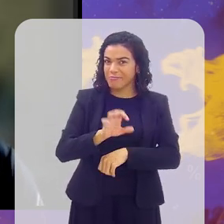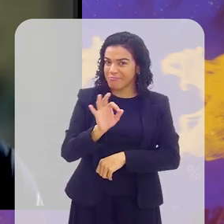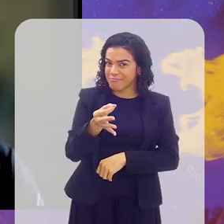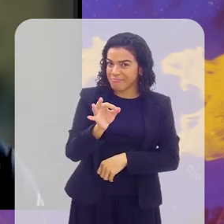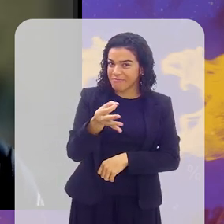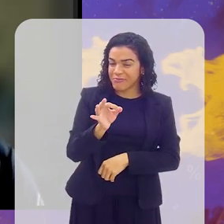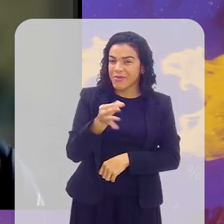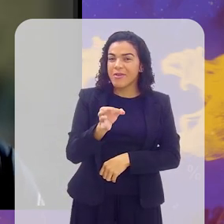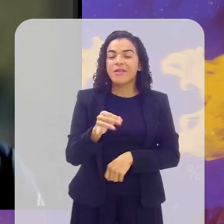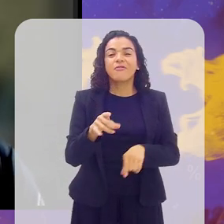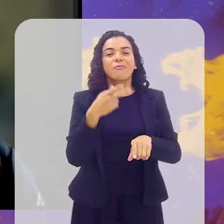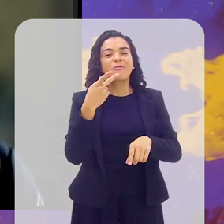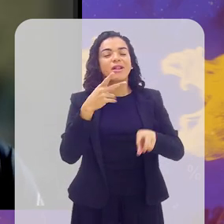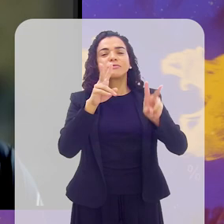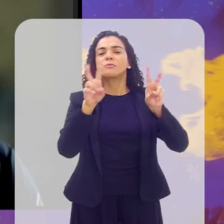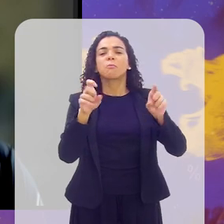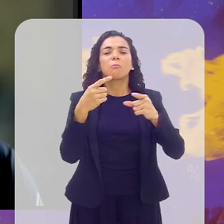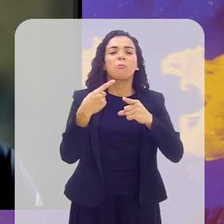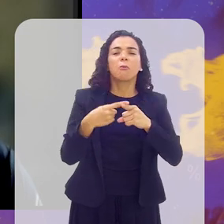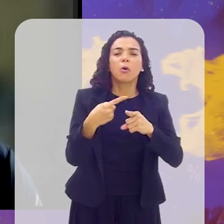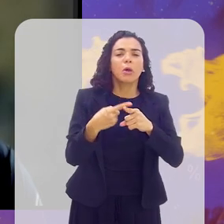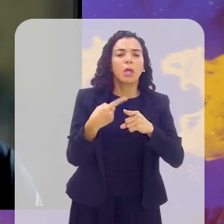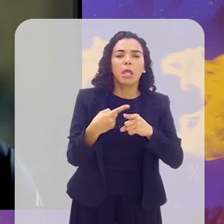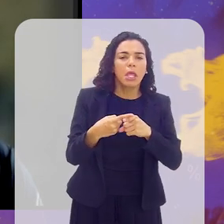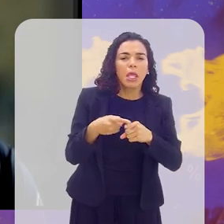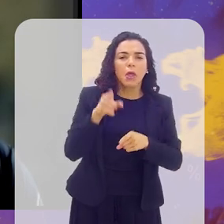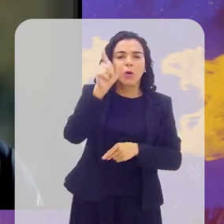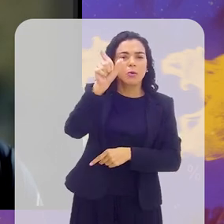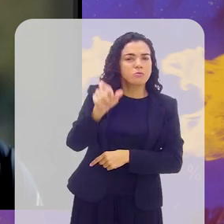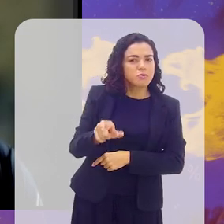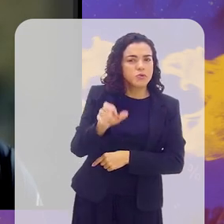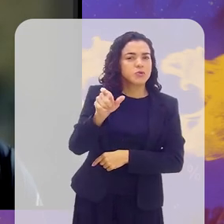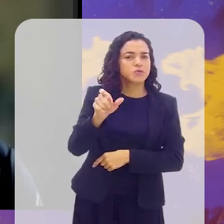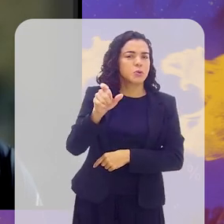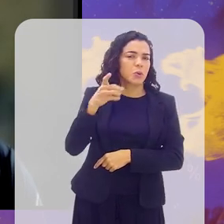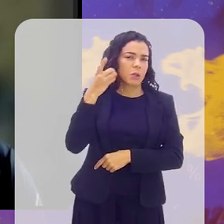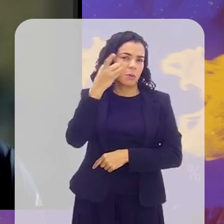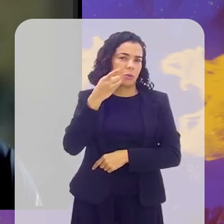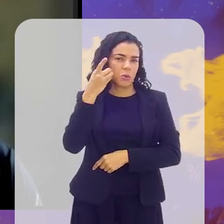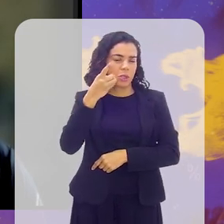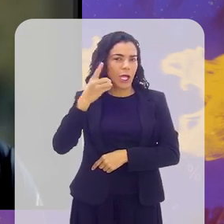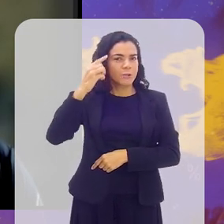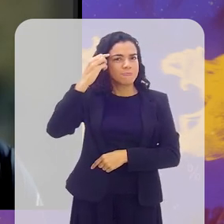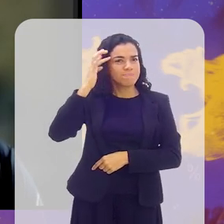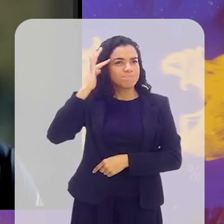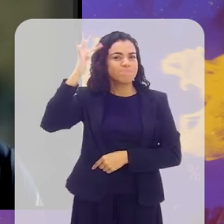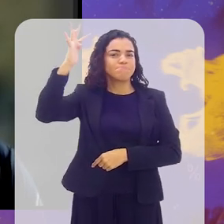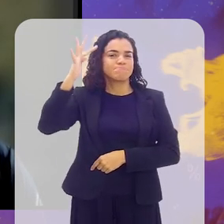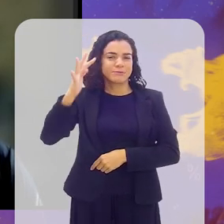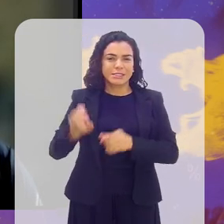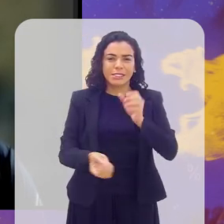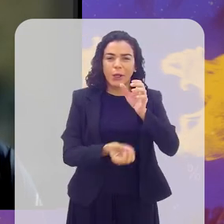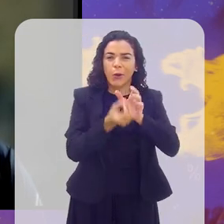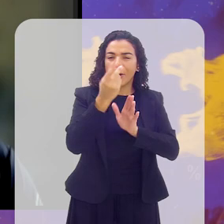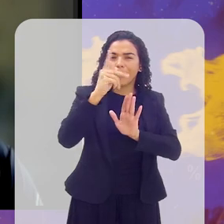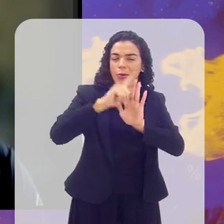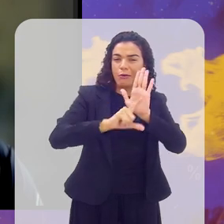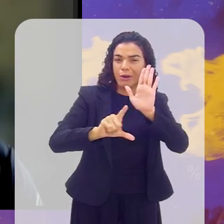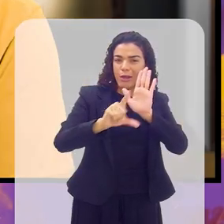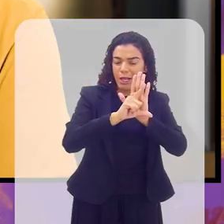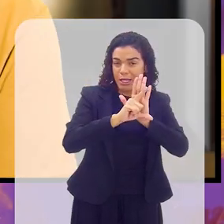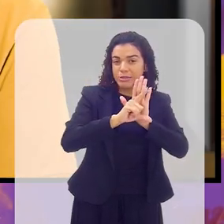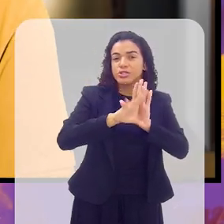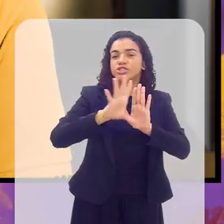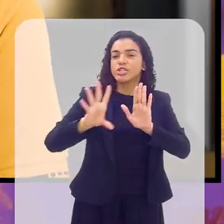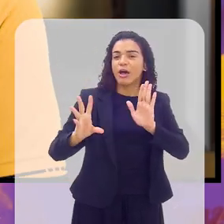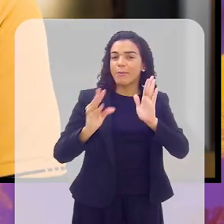dessa data e vamos também dizer do porquê o senhor decidiu fazer esse projeto de lei, que virou lei, né? Está incluindo aqui